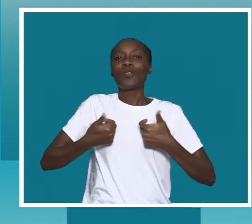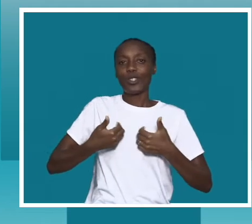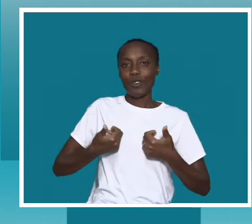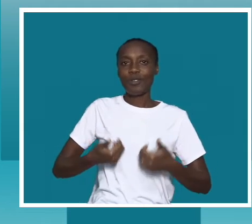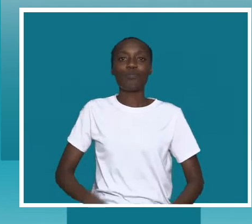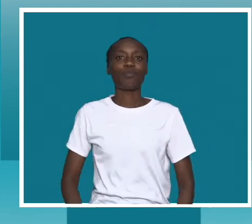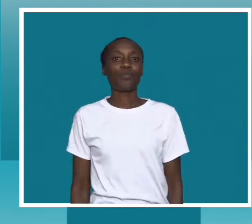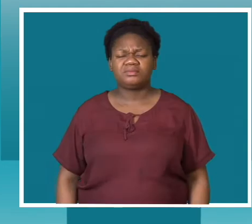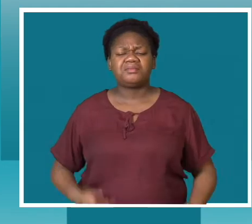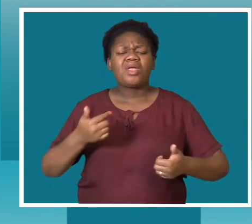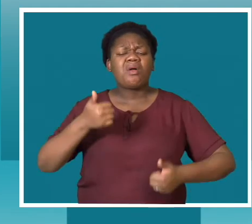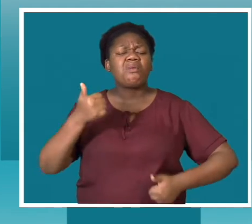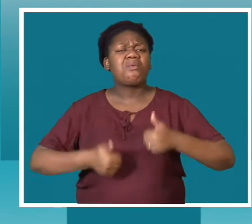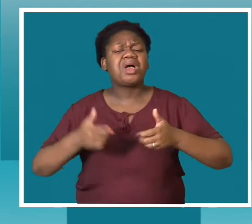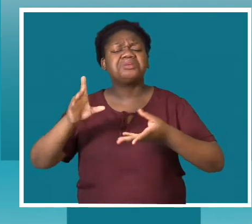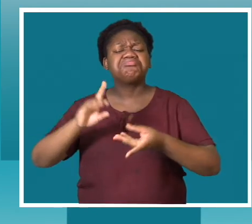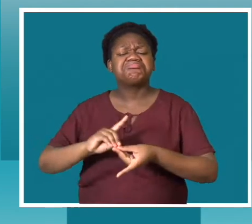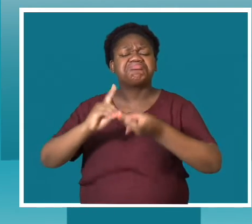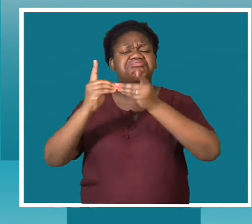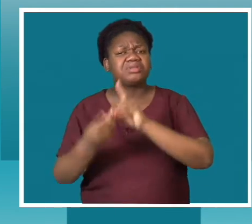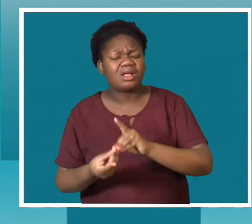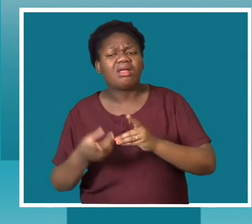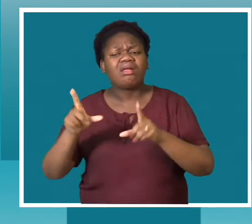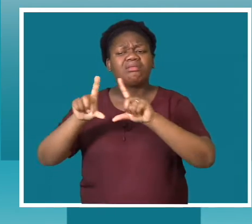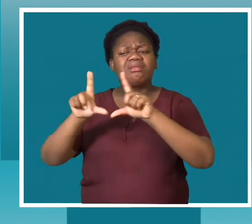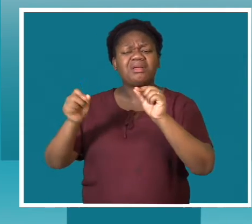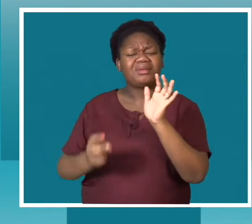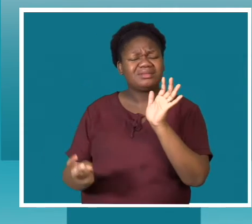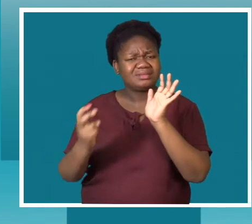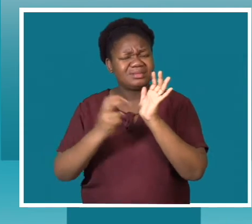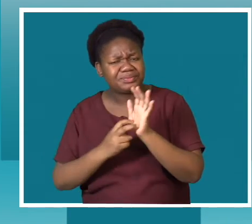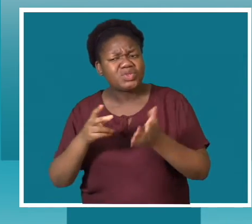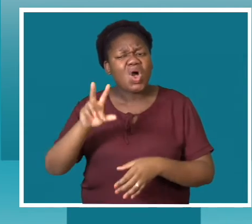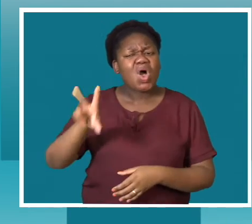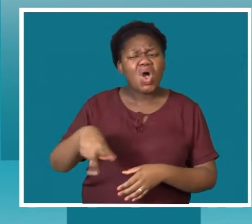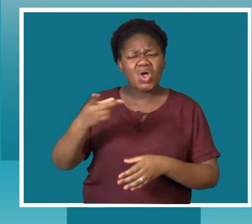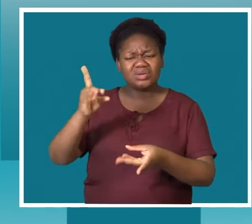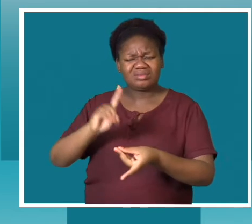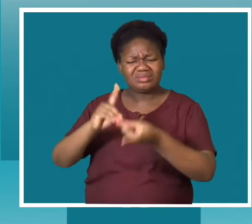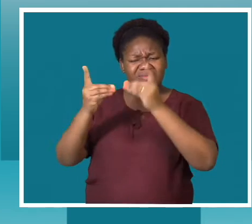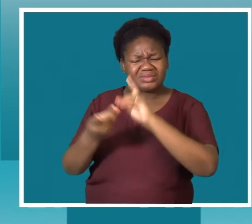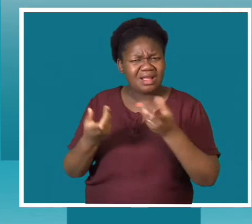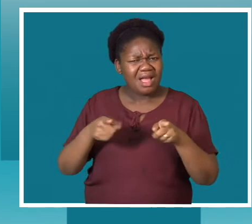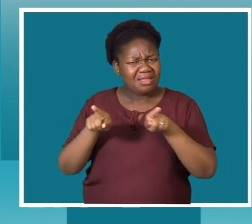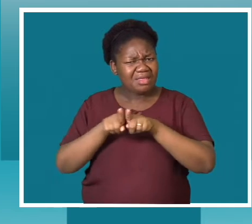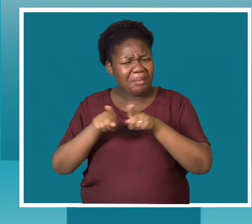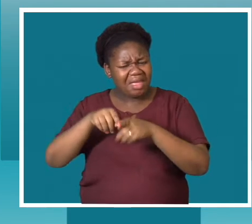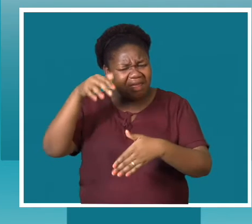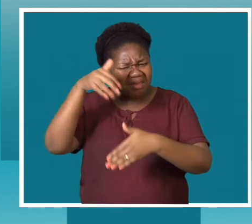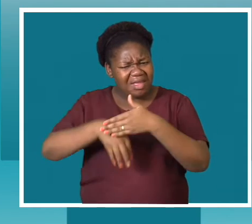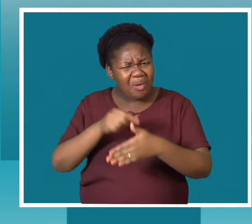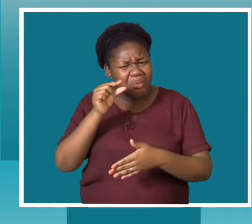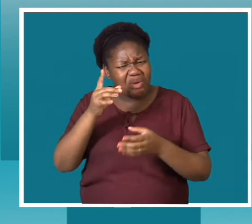interagir com os jovens. Mas qual é o risco de os adolescentes obterem informação sobre a sua sexualidade, de outros